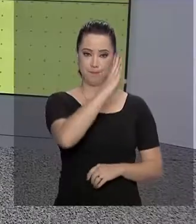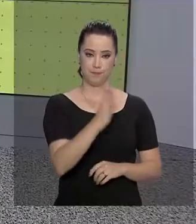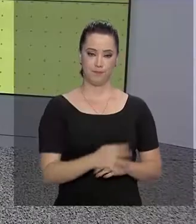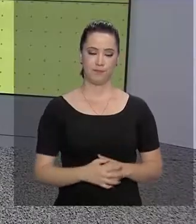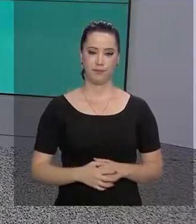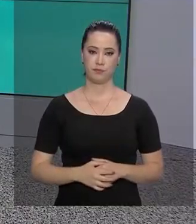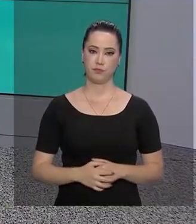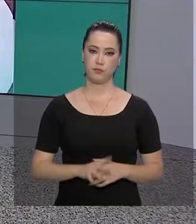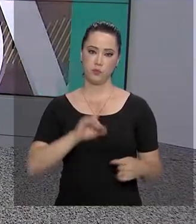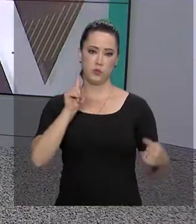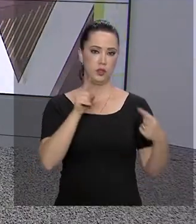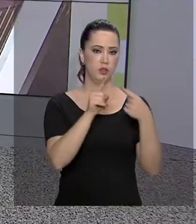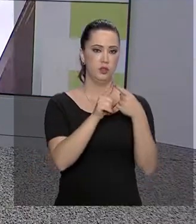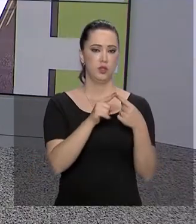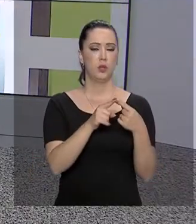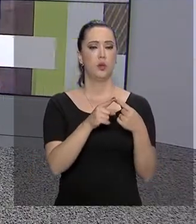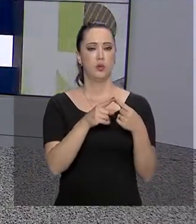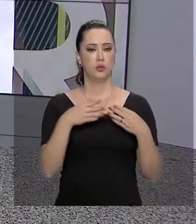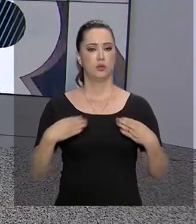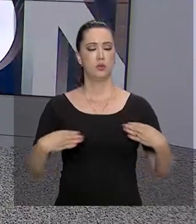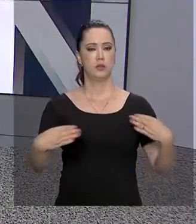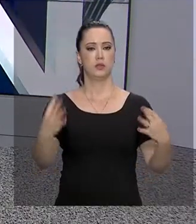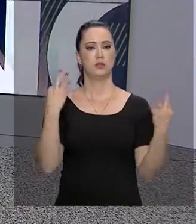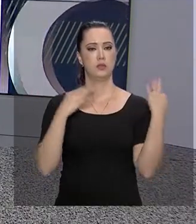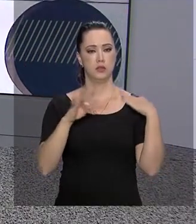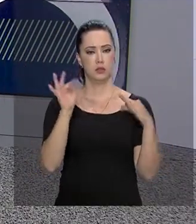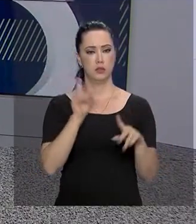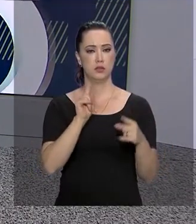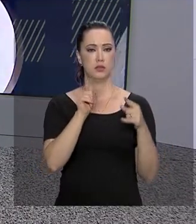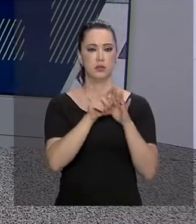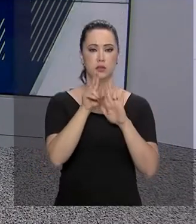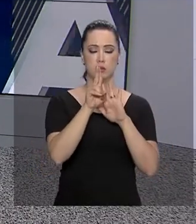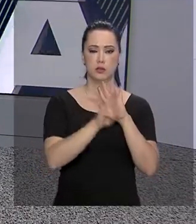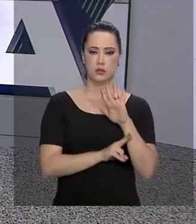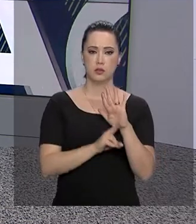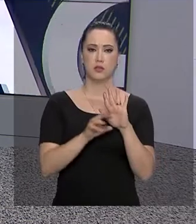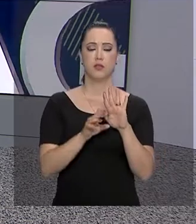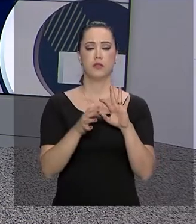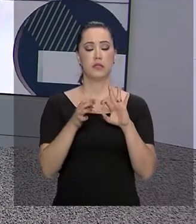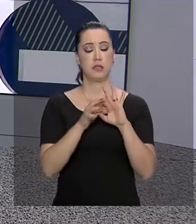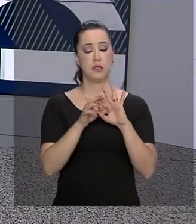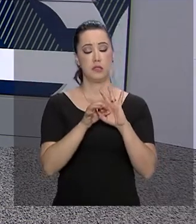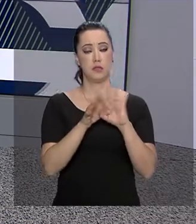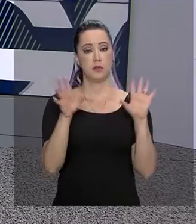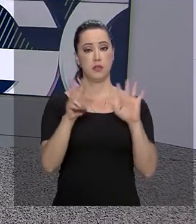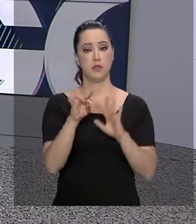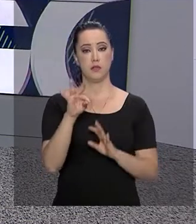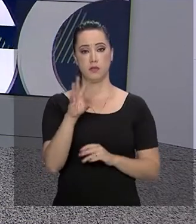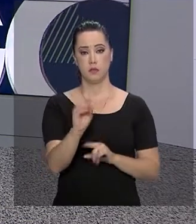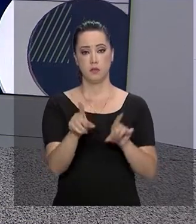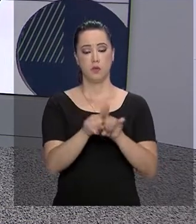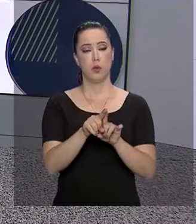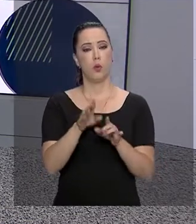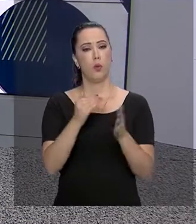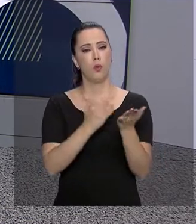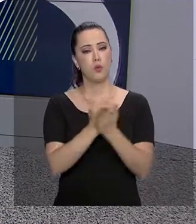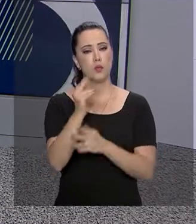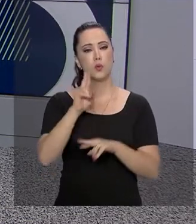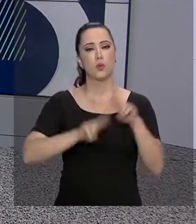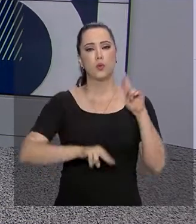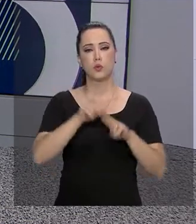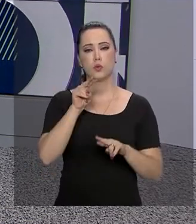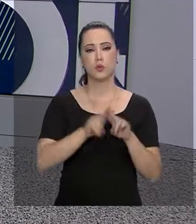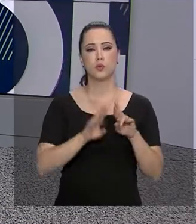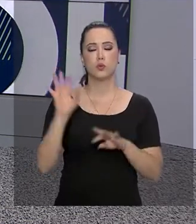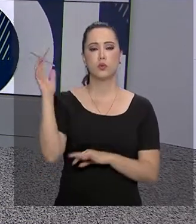Ainda de acordo com o Ministério do Turismo, desde que as novas regras da isenção de visto passaram a valer em junho, o parque que